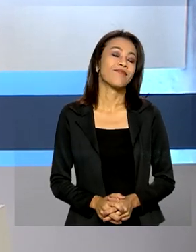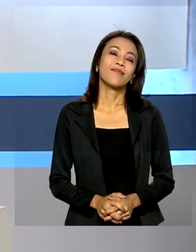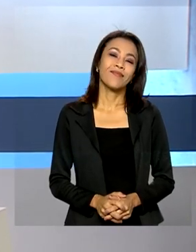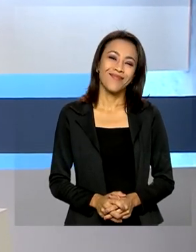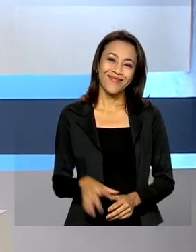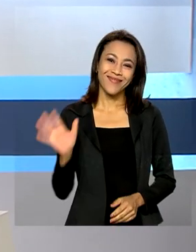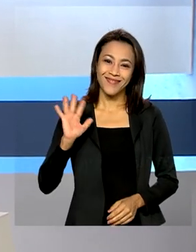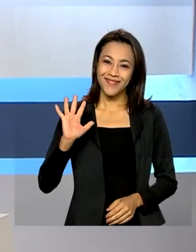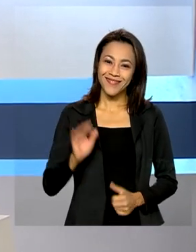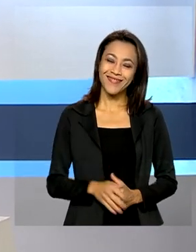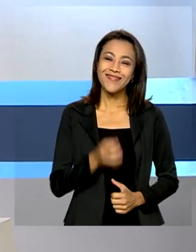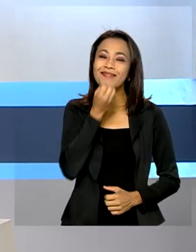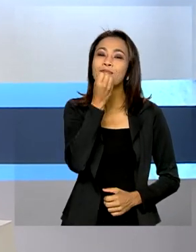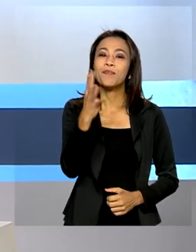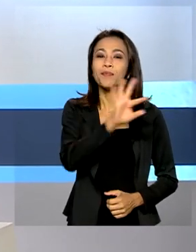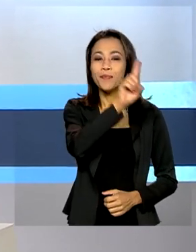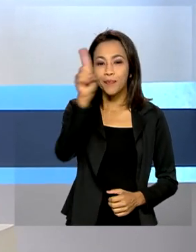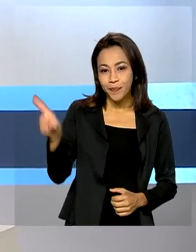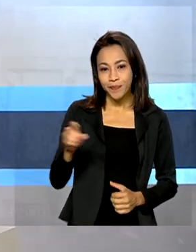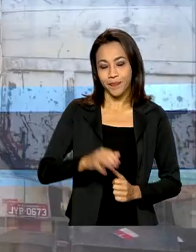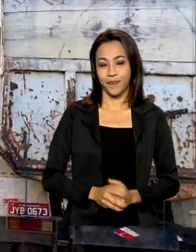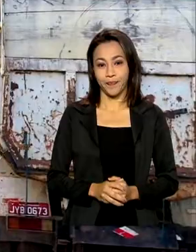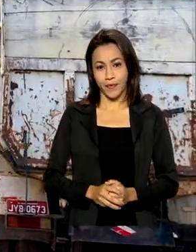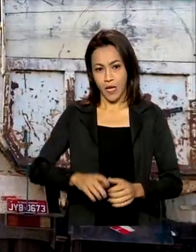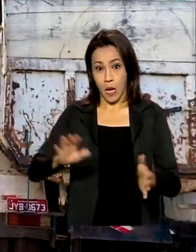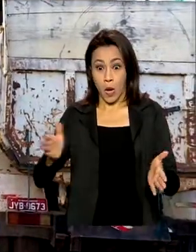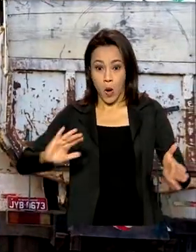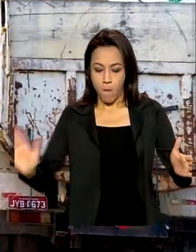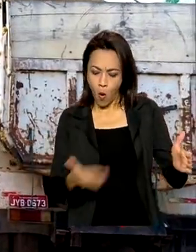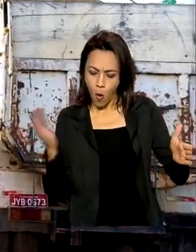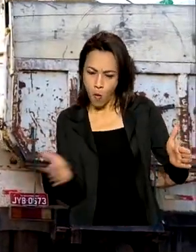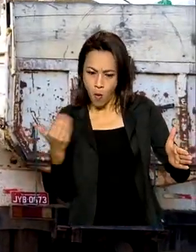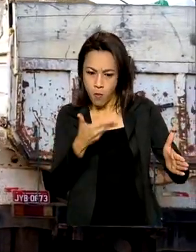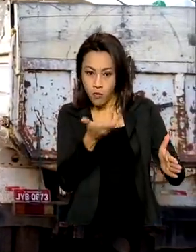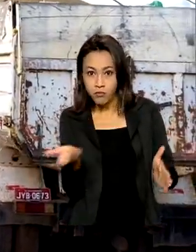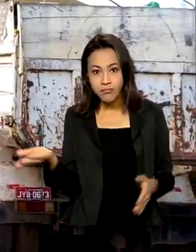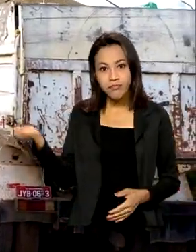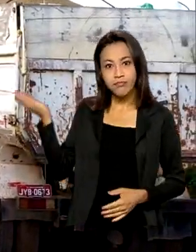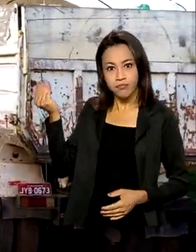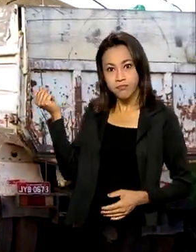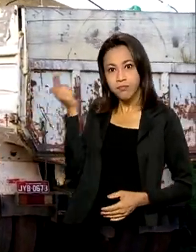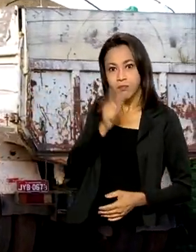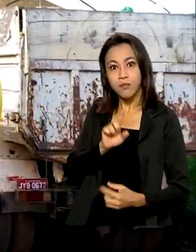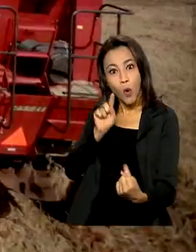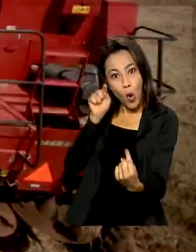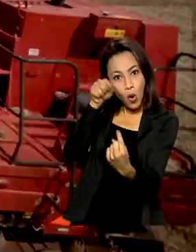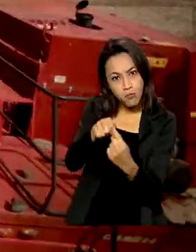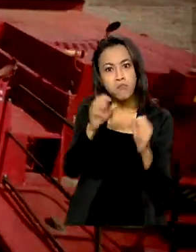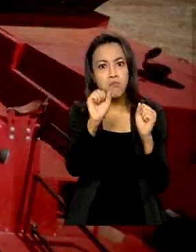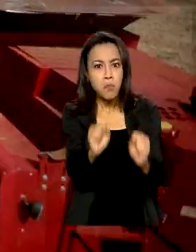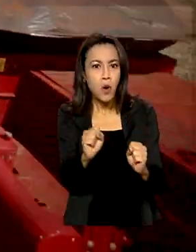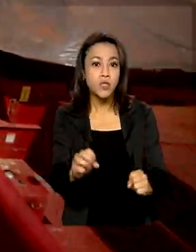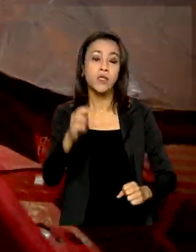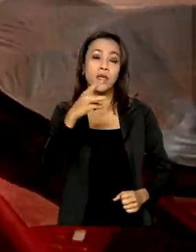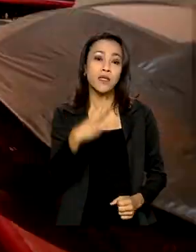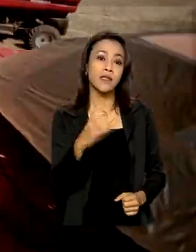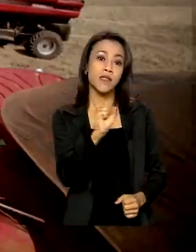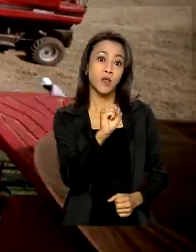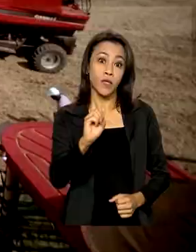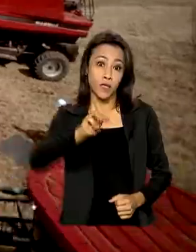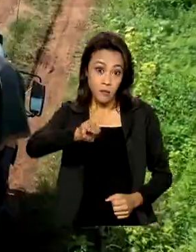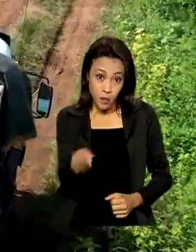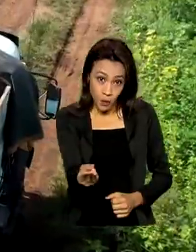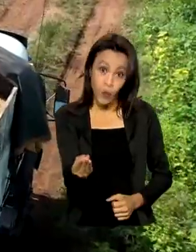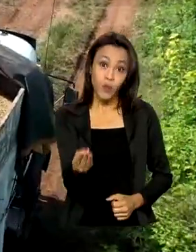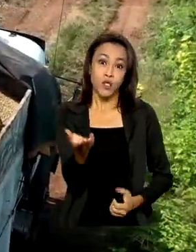Olá, bom dia. Produção de grãos deve atingir 308 milhões de toneladas na safra